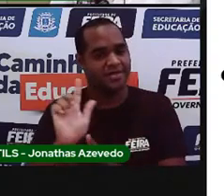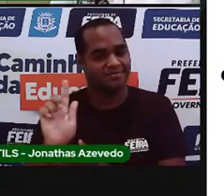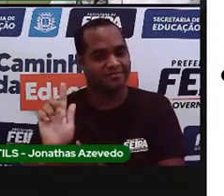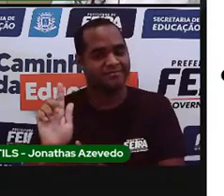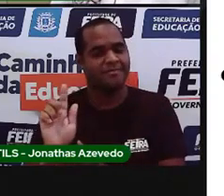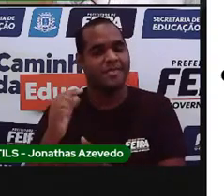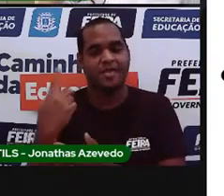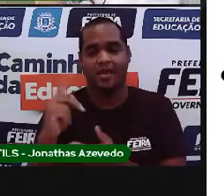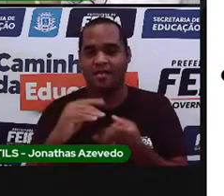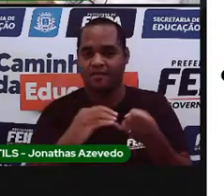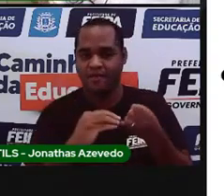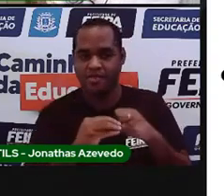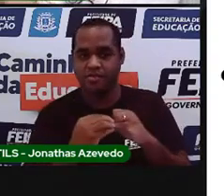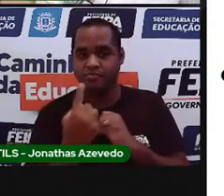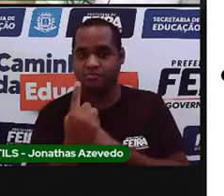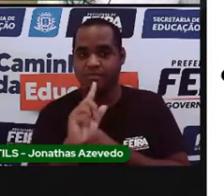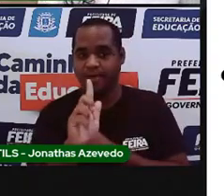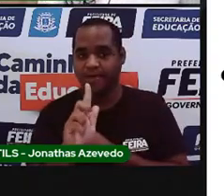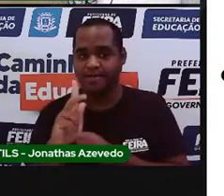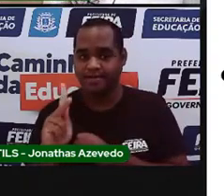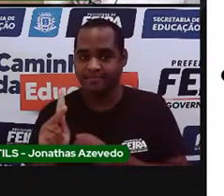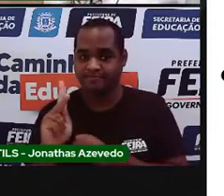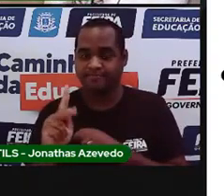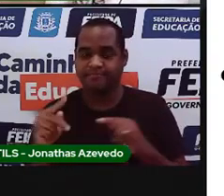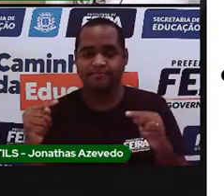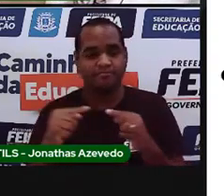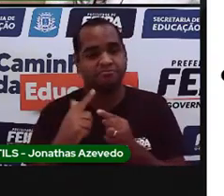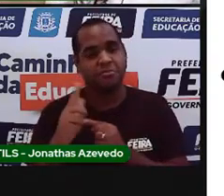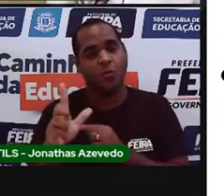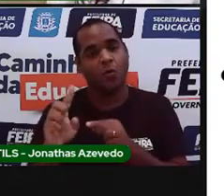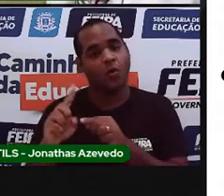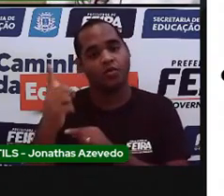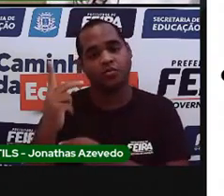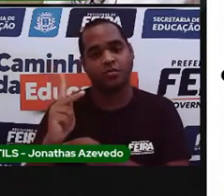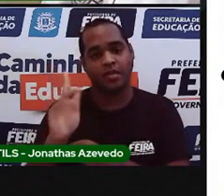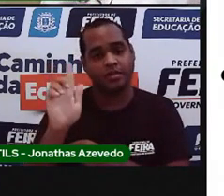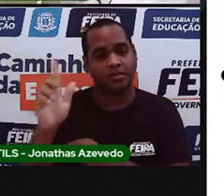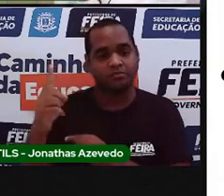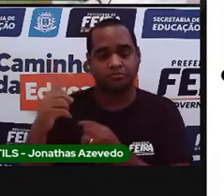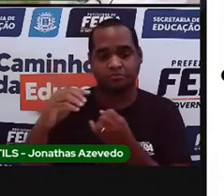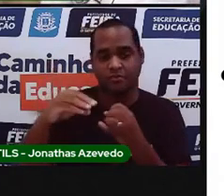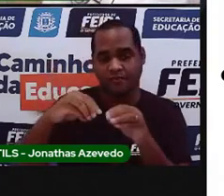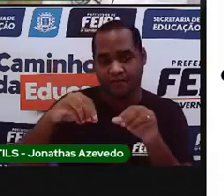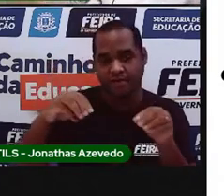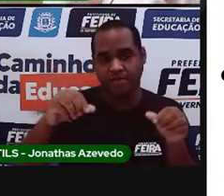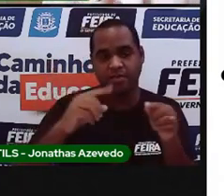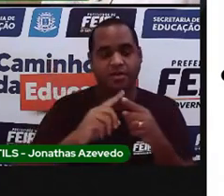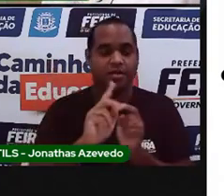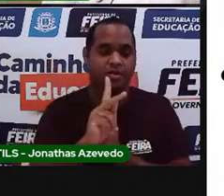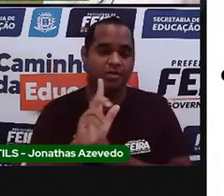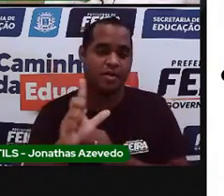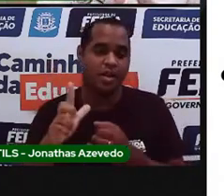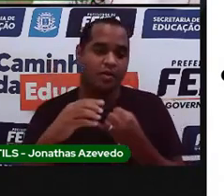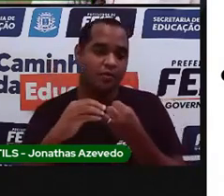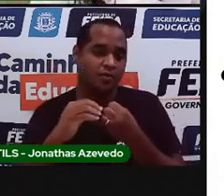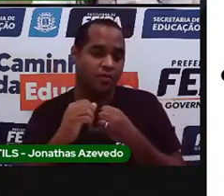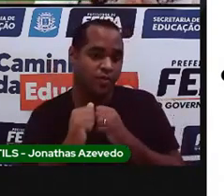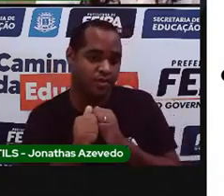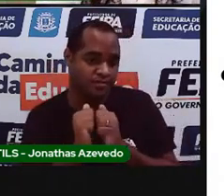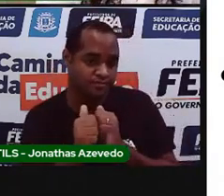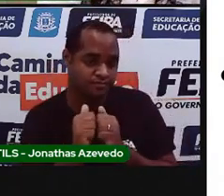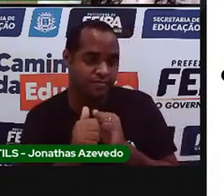pacote de feijão vem um quilo de feijão ou um quilo de farinha, cinco quilos de arroz,